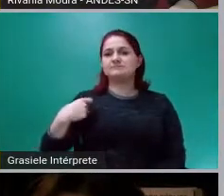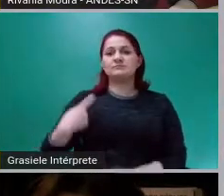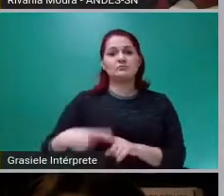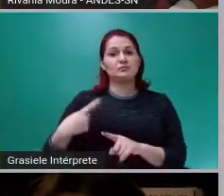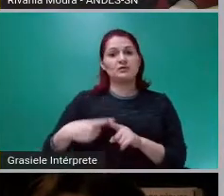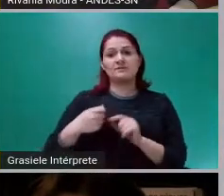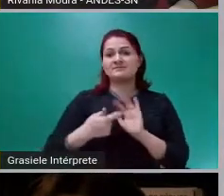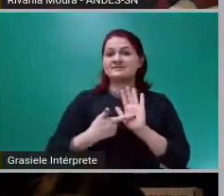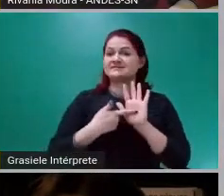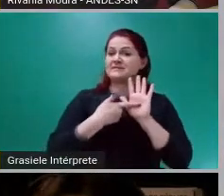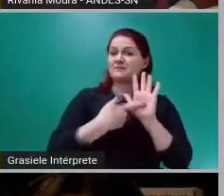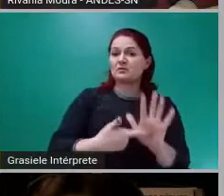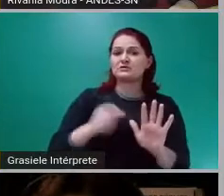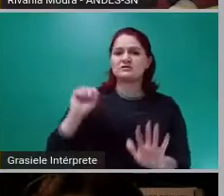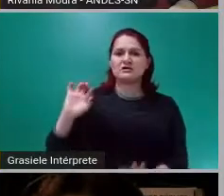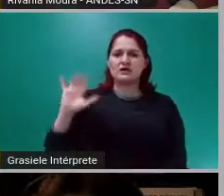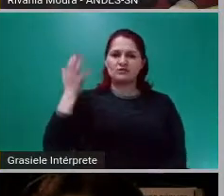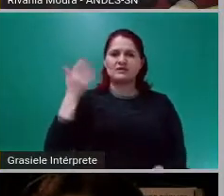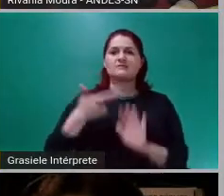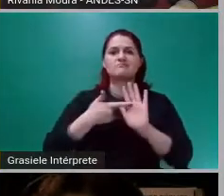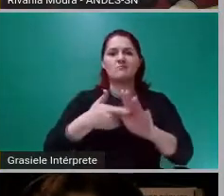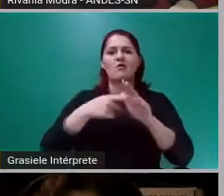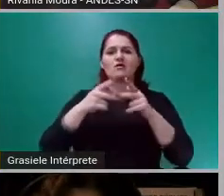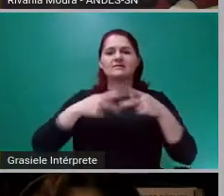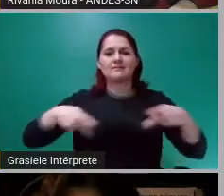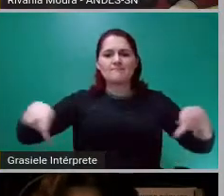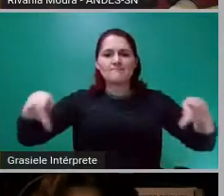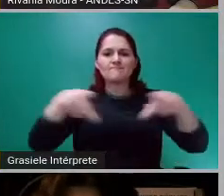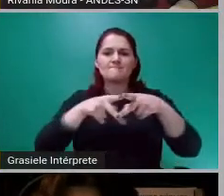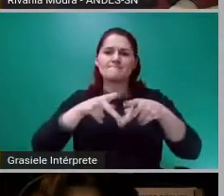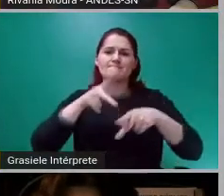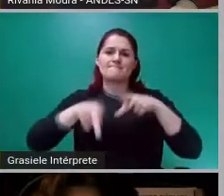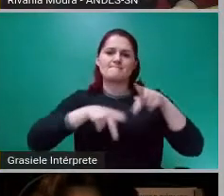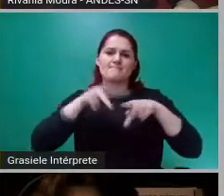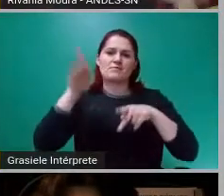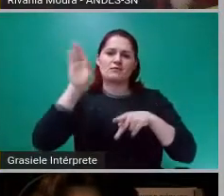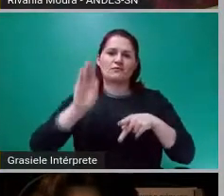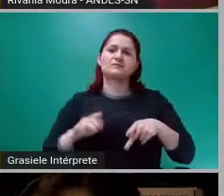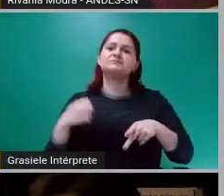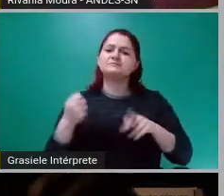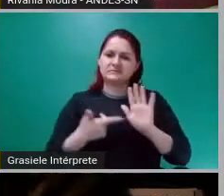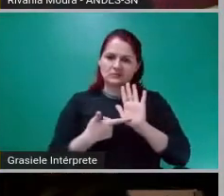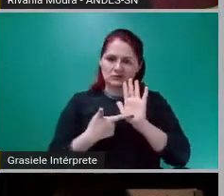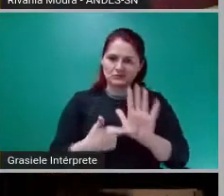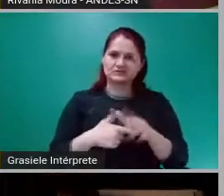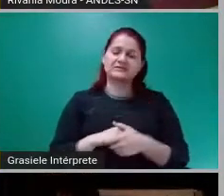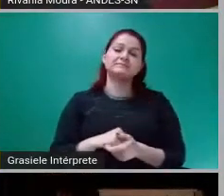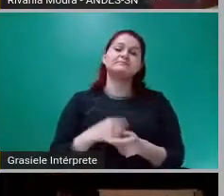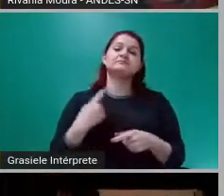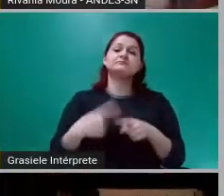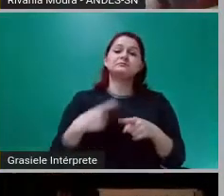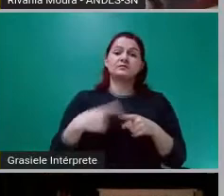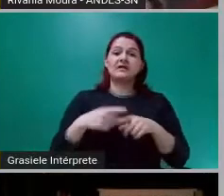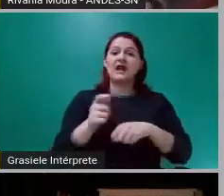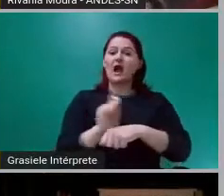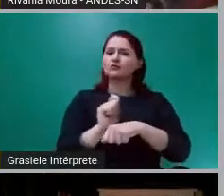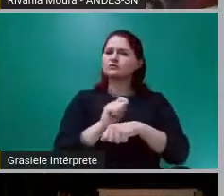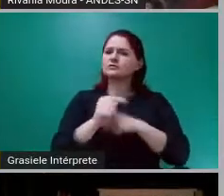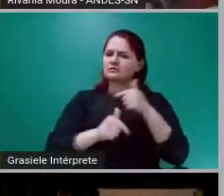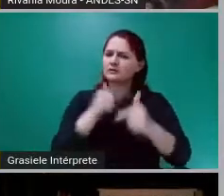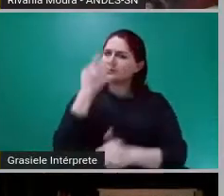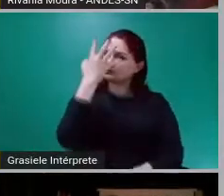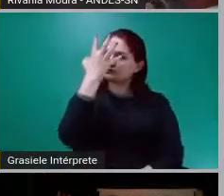conjunto do povo brasileiro. E a seriedade com que a auditoria cumpre a sua missão de